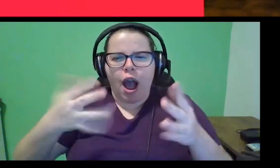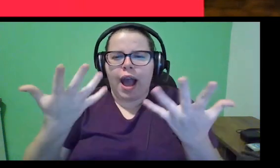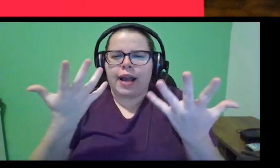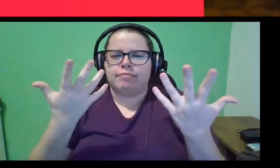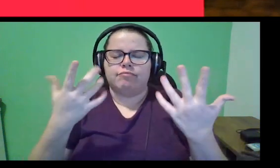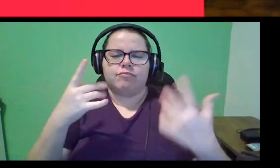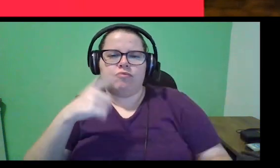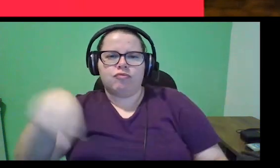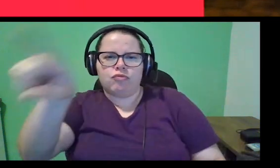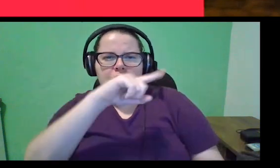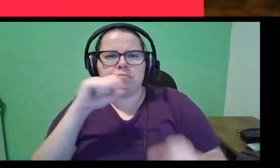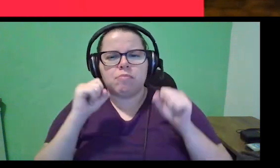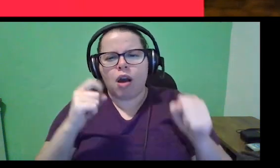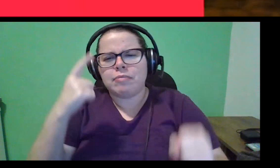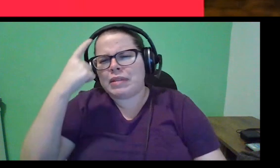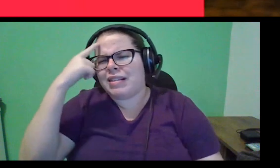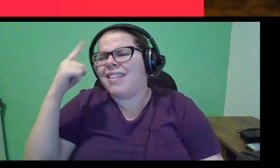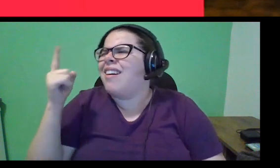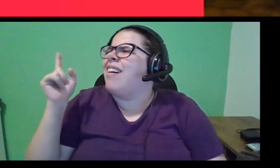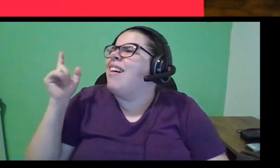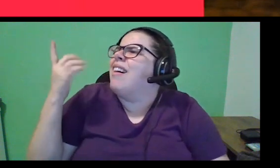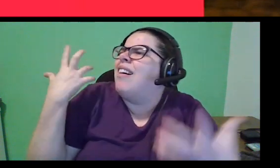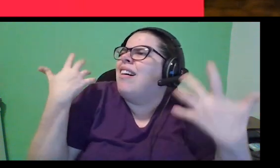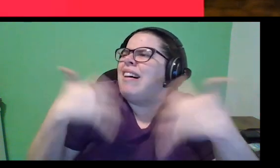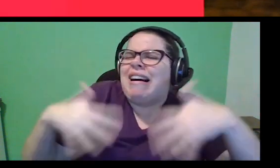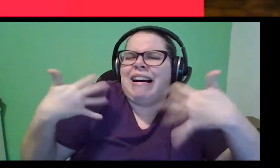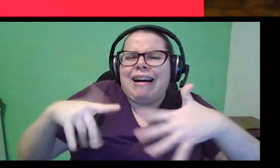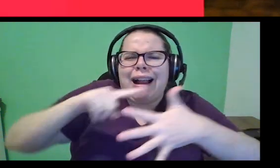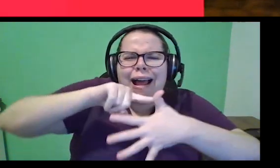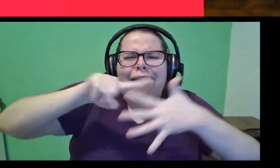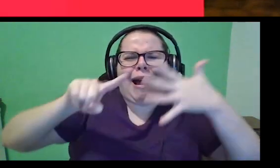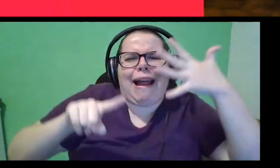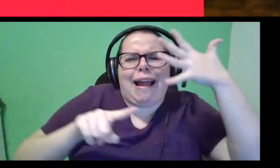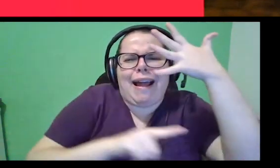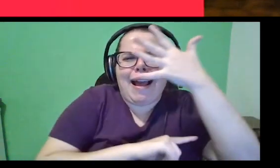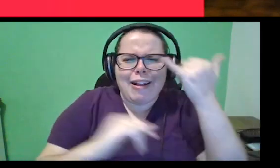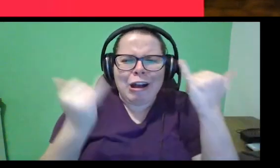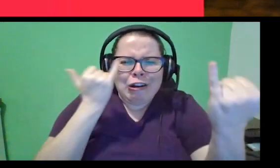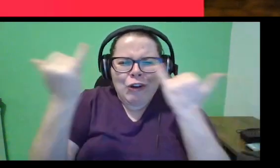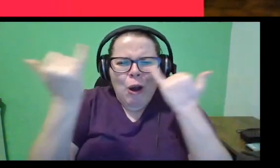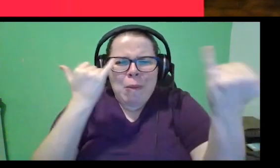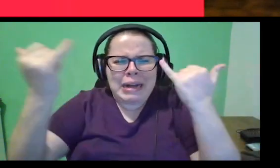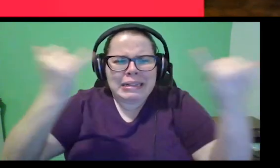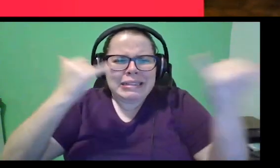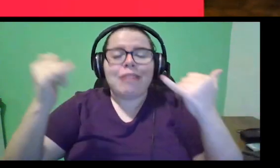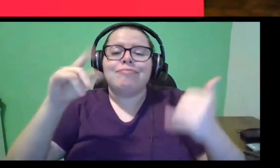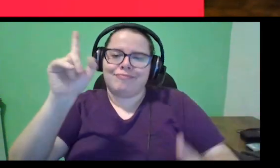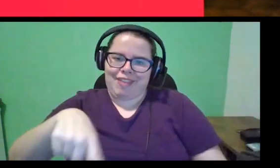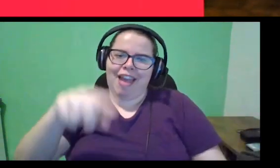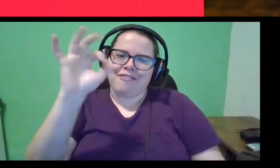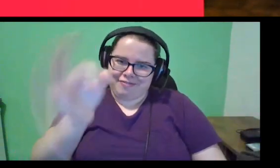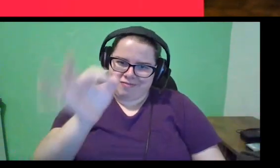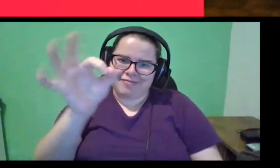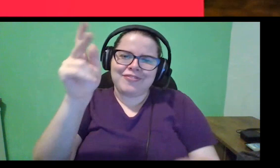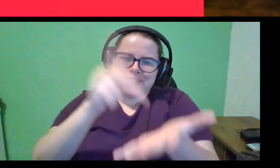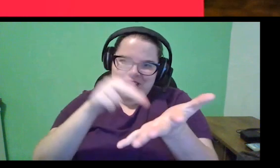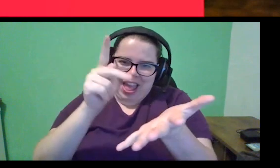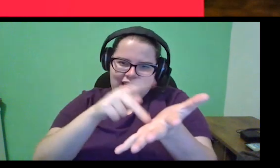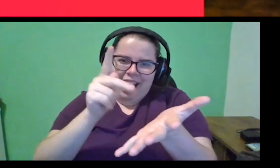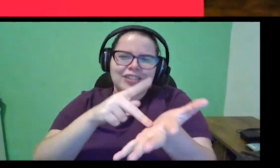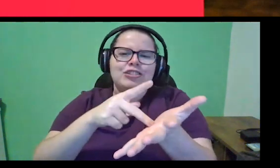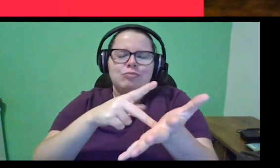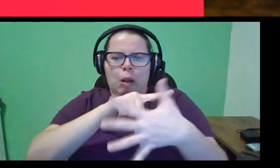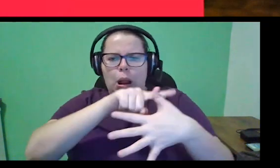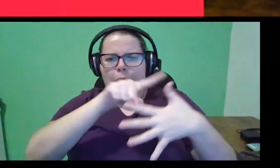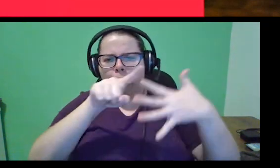Vocês podem até pensar assim, poxa, mas é muita coisa para olhar ao mesmo tempo. E é verdade, é bastante coisa para